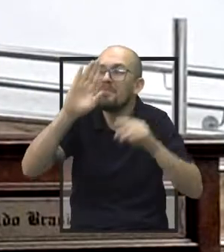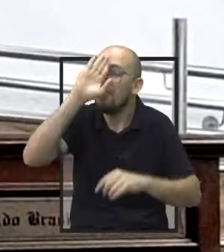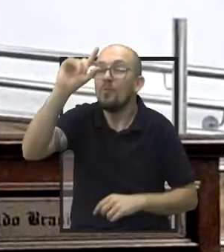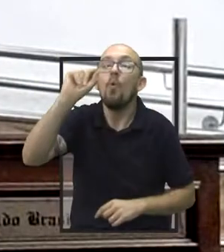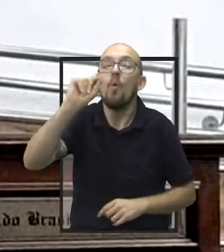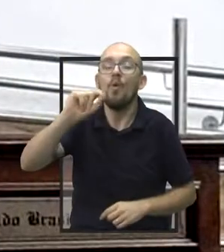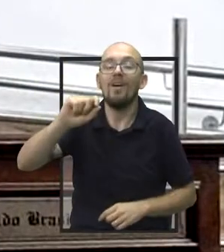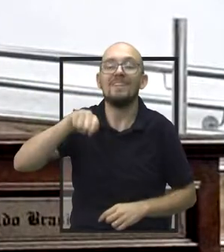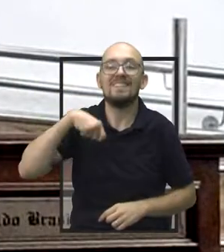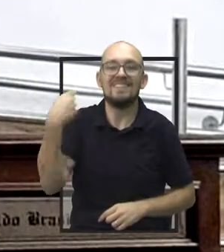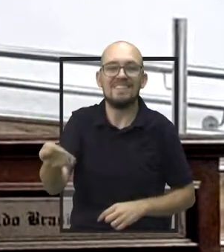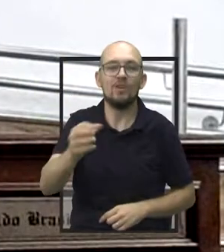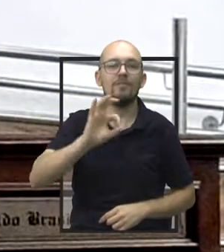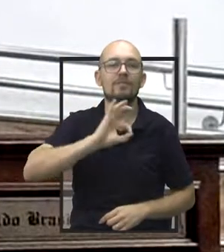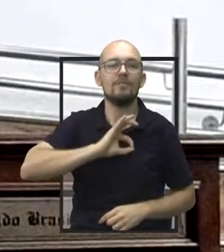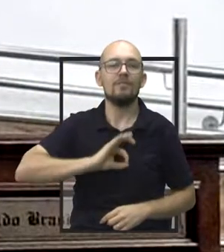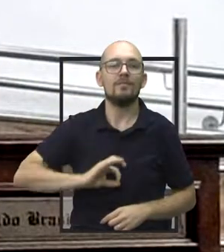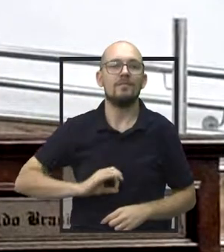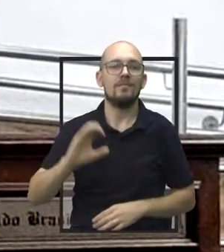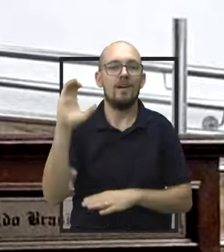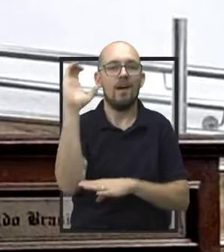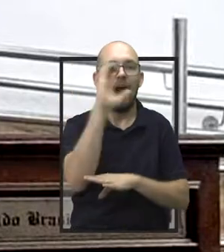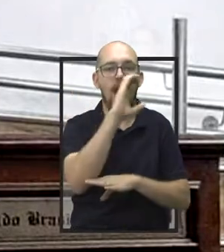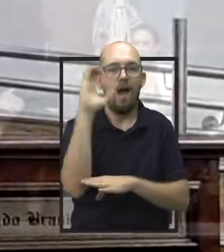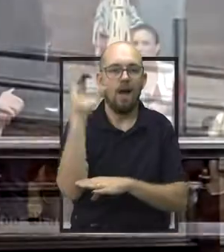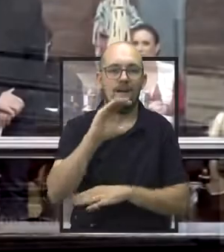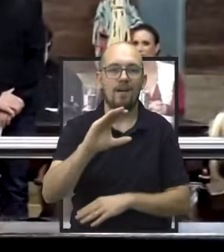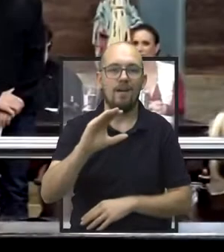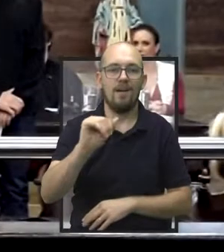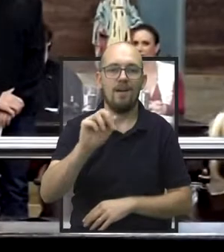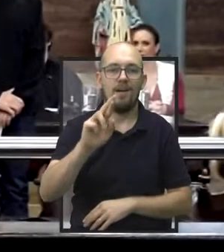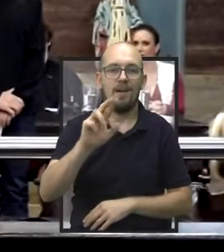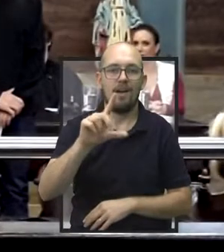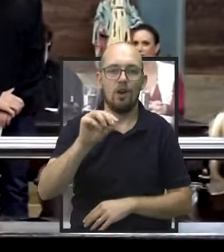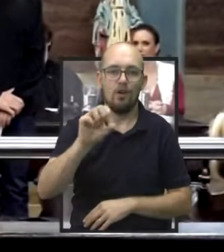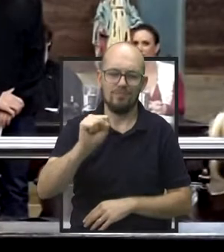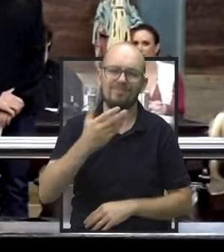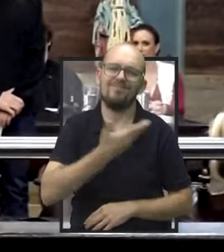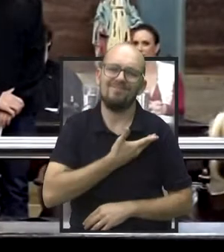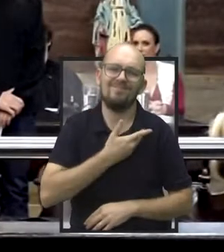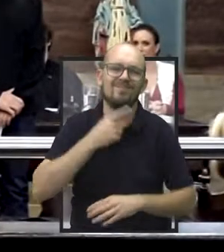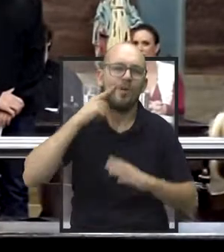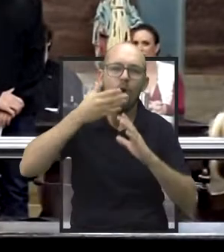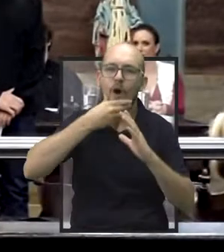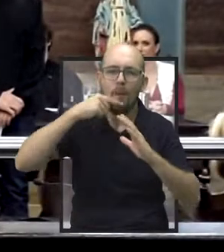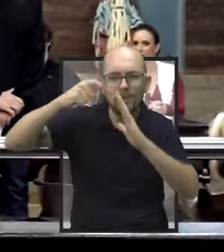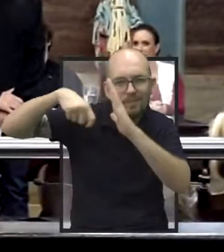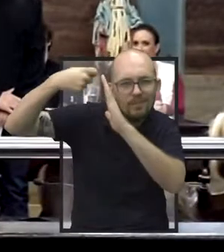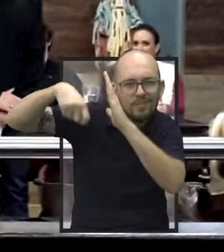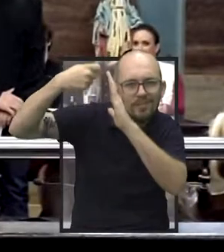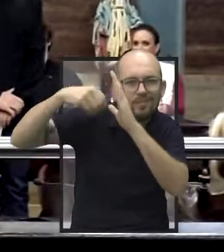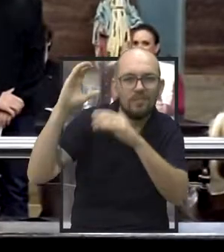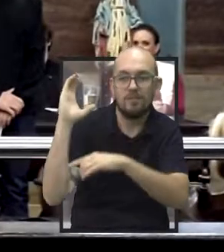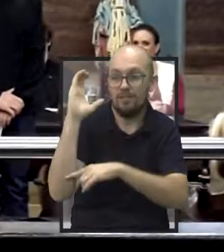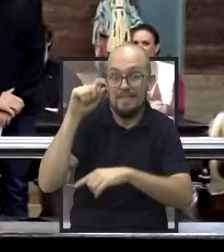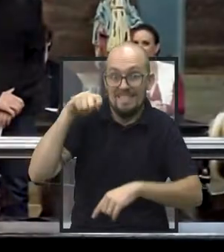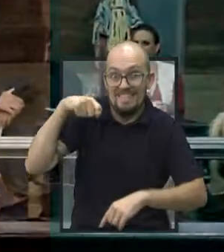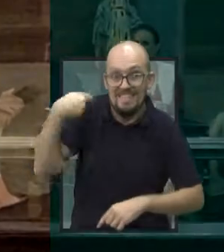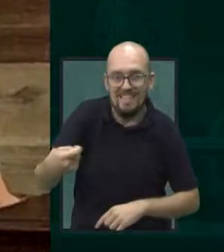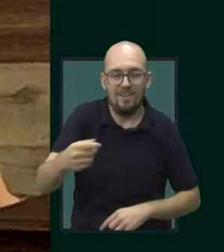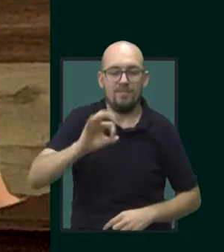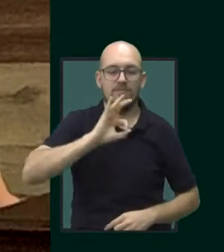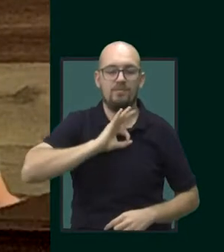Martins, que é o nosso amigo, companheiro, trabalha junto com a gente, técnico em audiovisual e mais conhecido